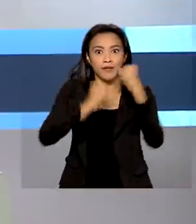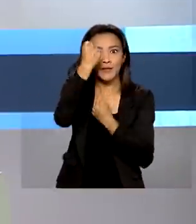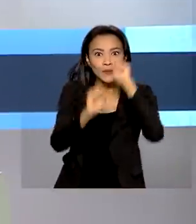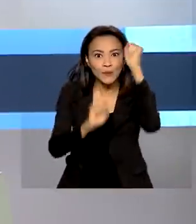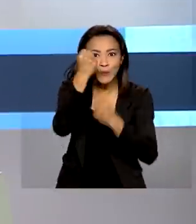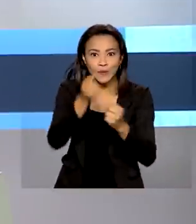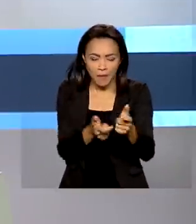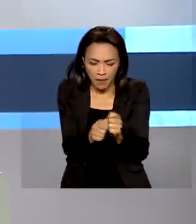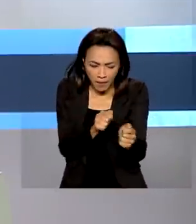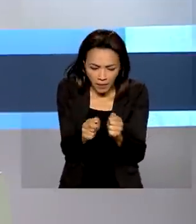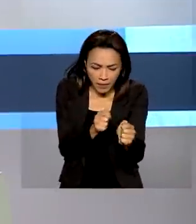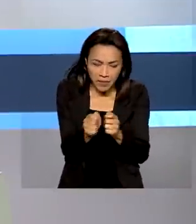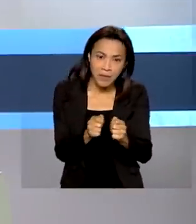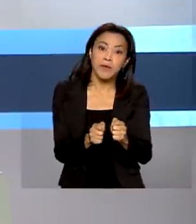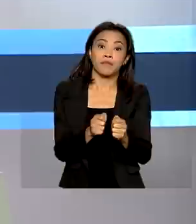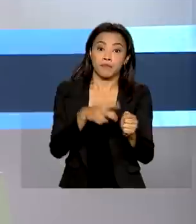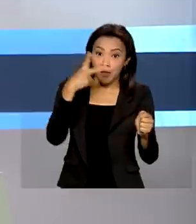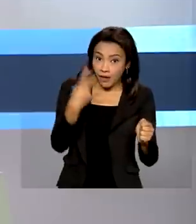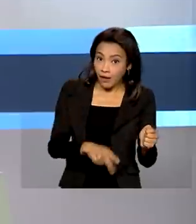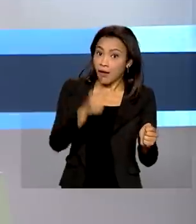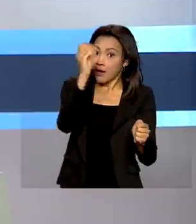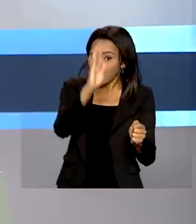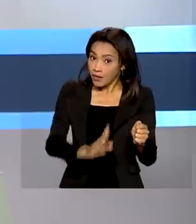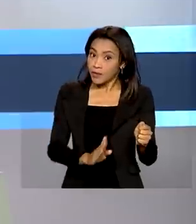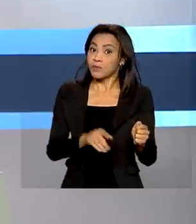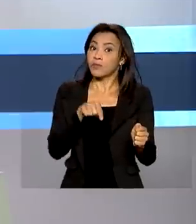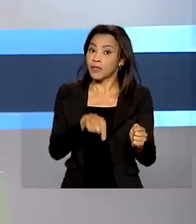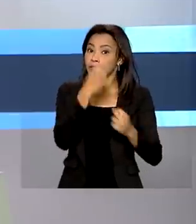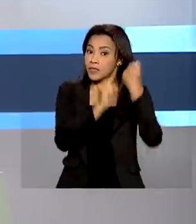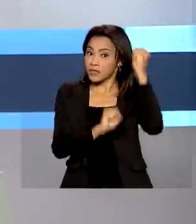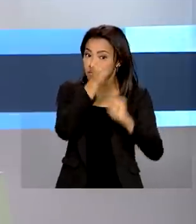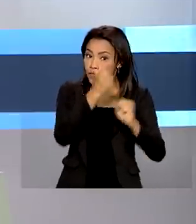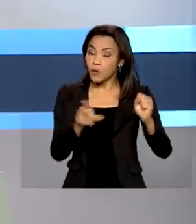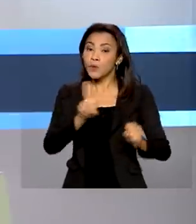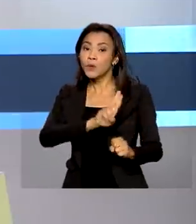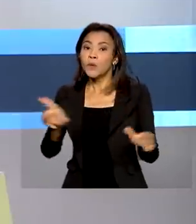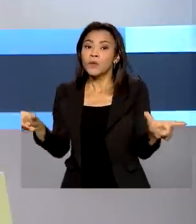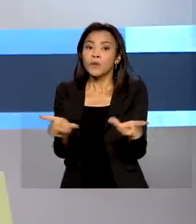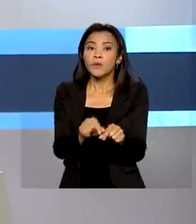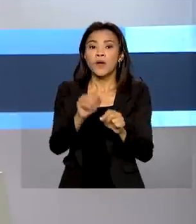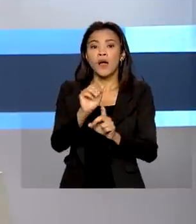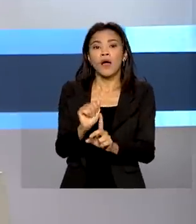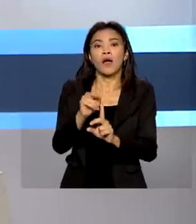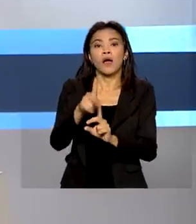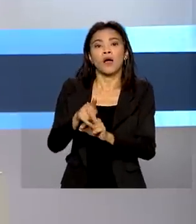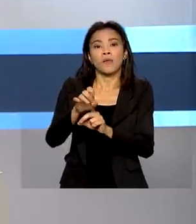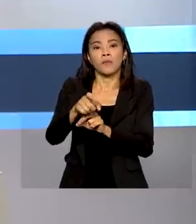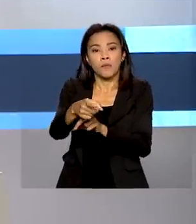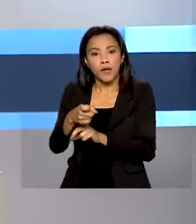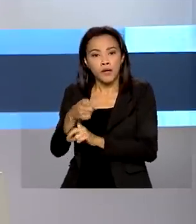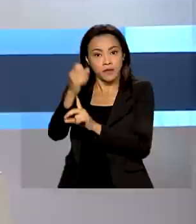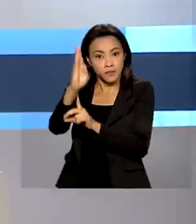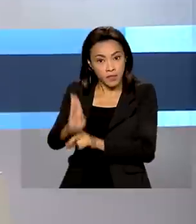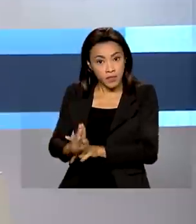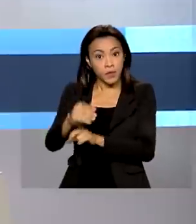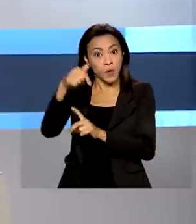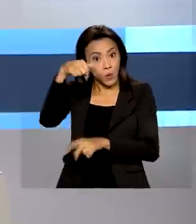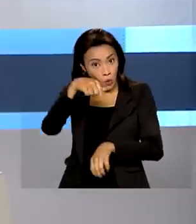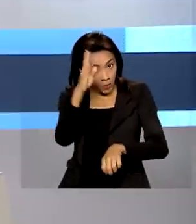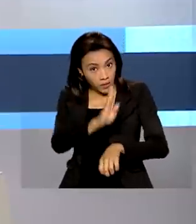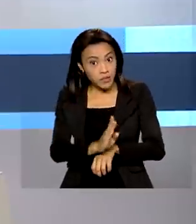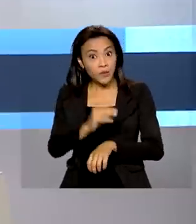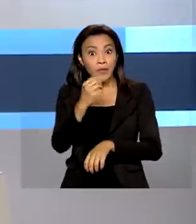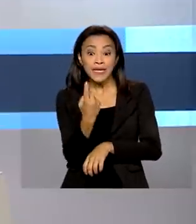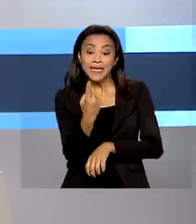Segundo a Agência Brasileira de Promoção de Exportações e Investimentos, Apex Brasil, o país está entre as 15 nações que